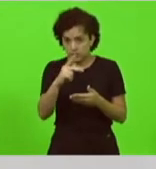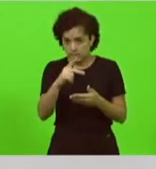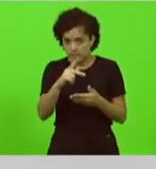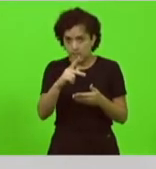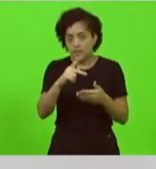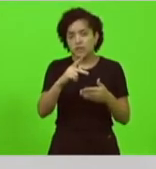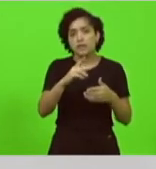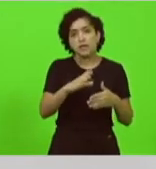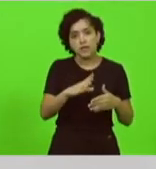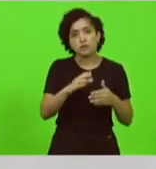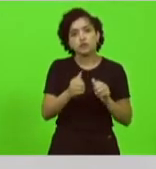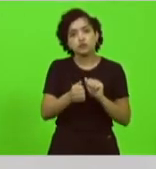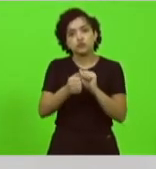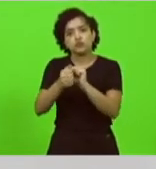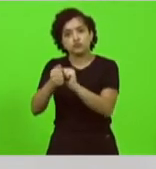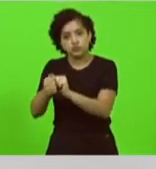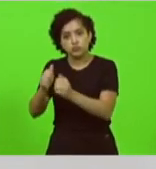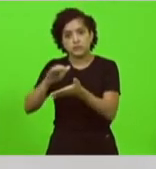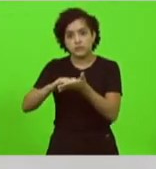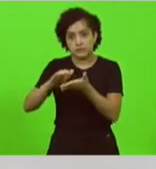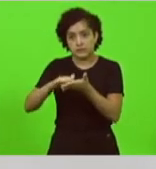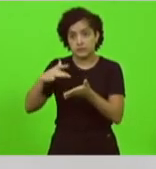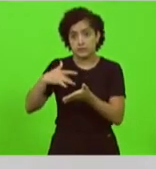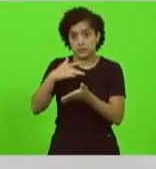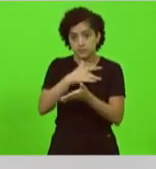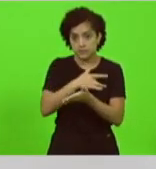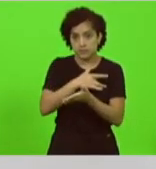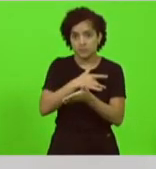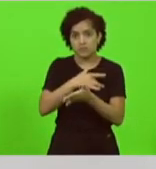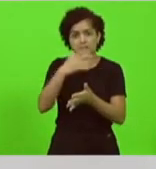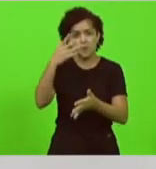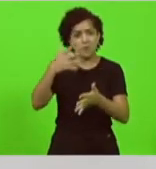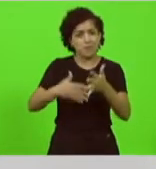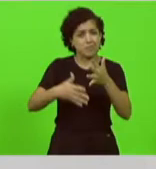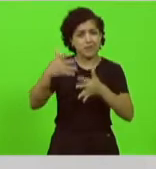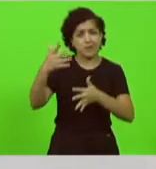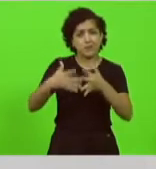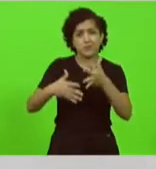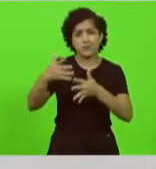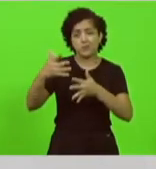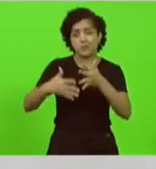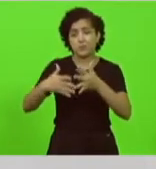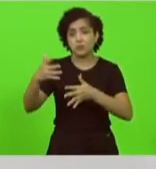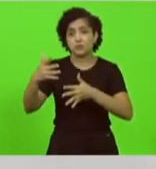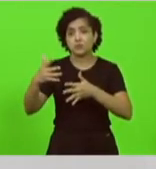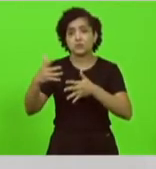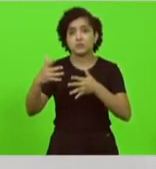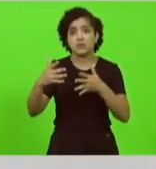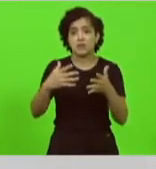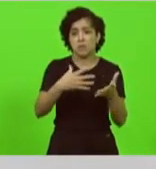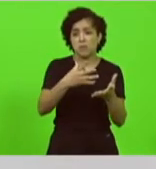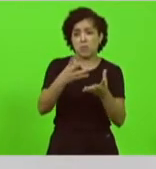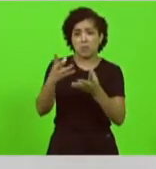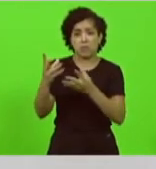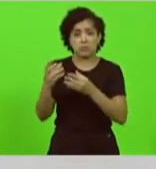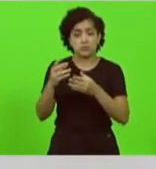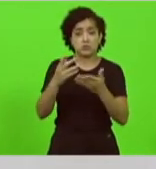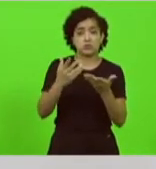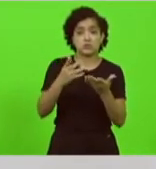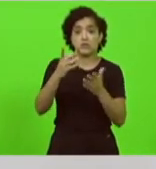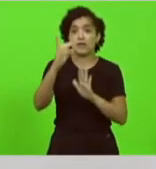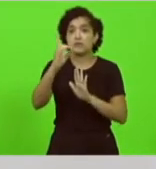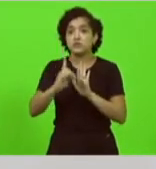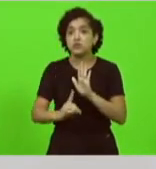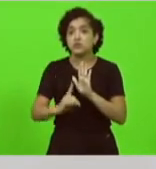secretaria de saúde que é aquele caos organizacional é aquele pessoal aquela diretoria aquele